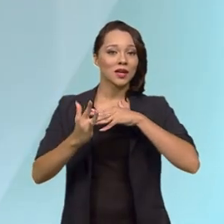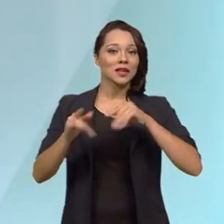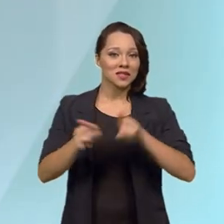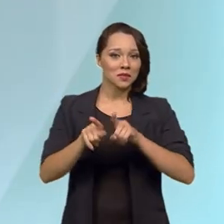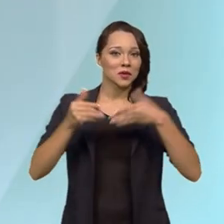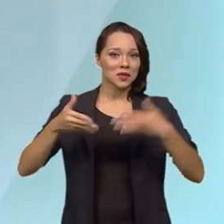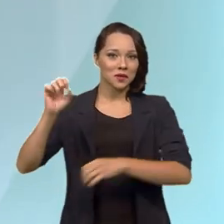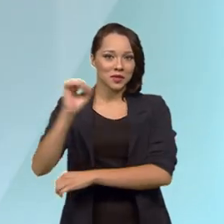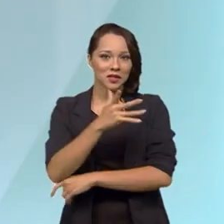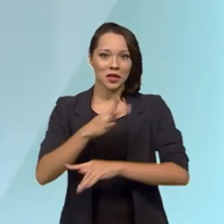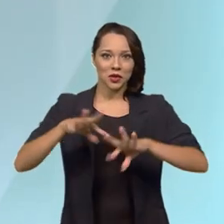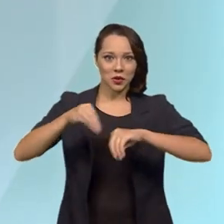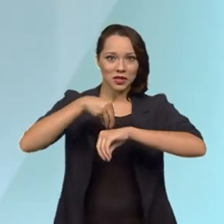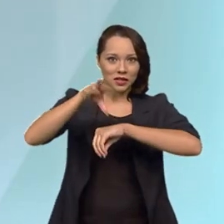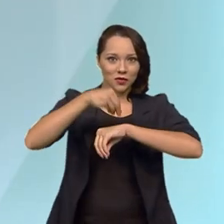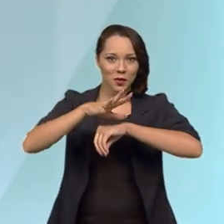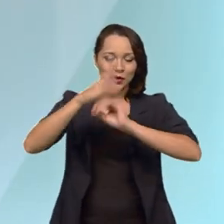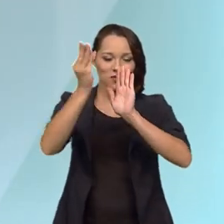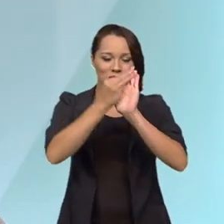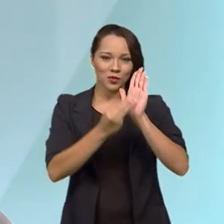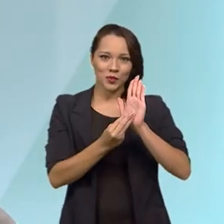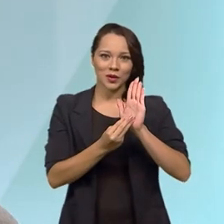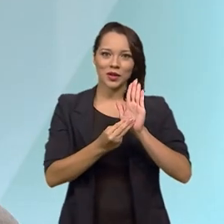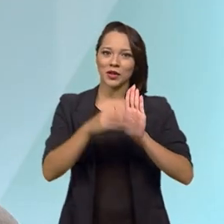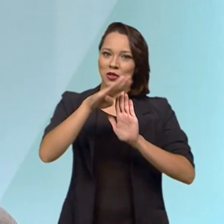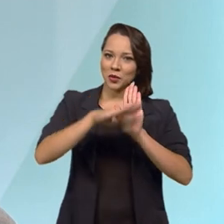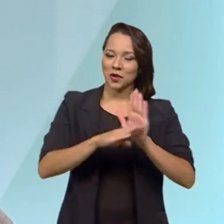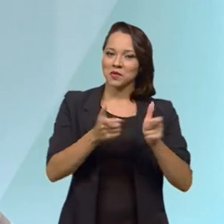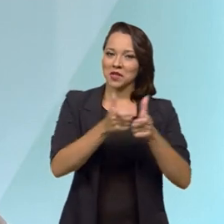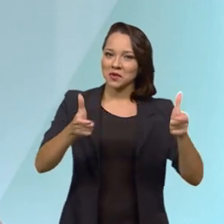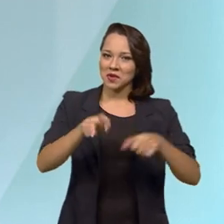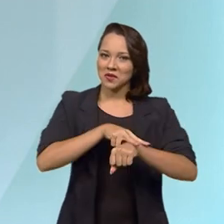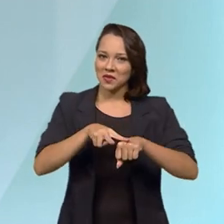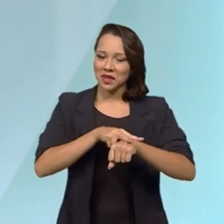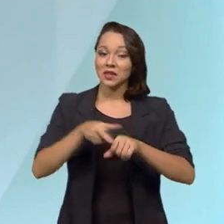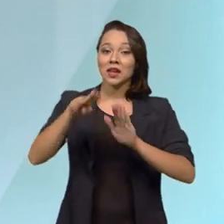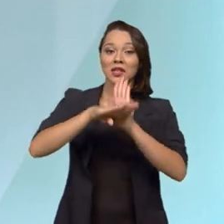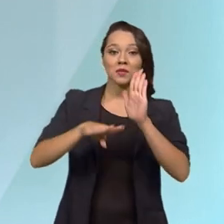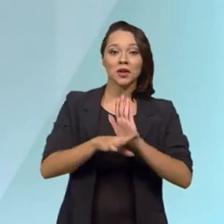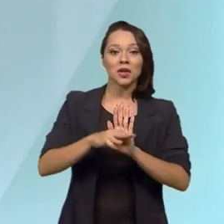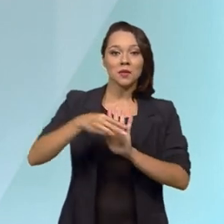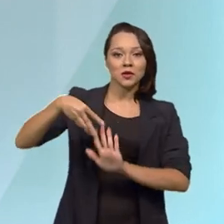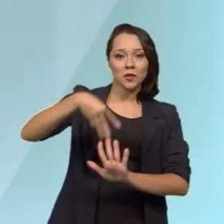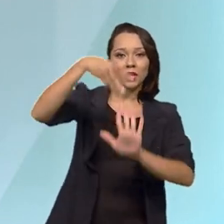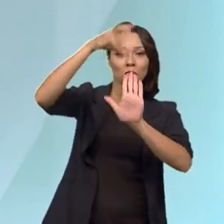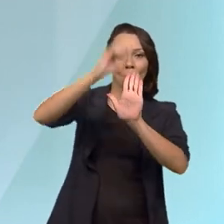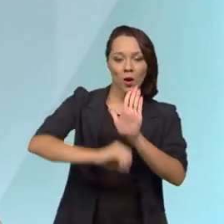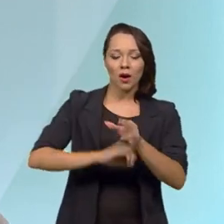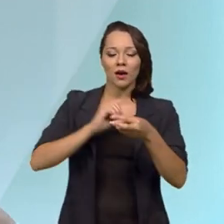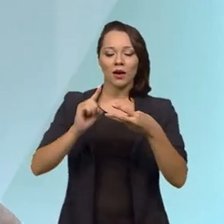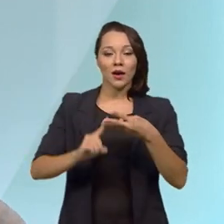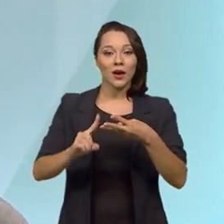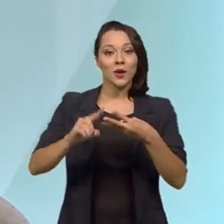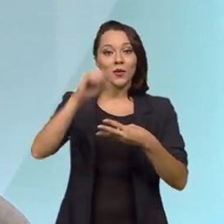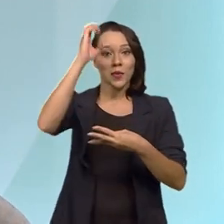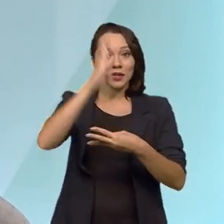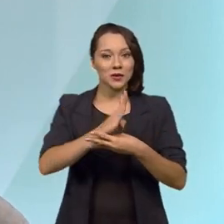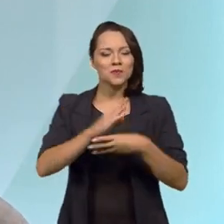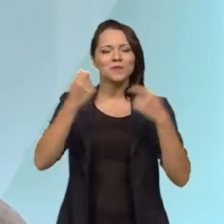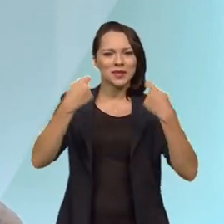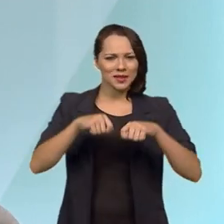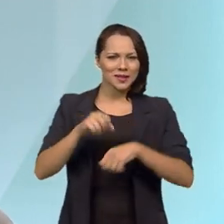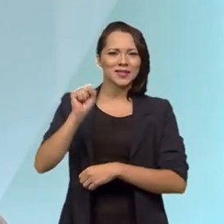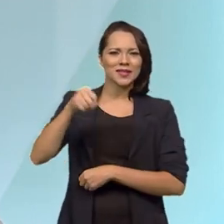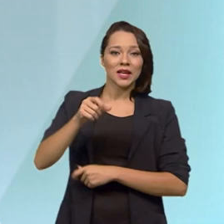Ambiente. Todas as informações estarão lá do programa de crescimento verde, esse programa Metano Zero. O Brasil precisa,